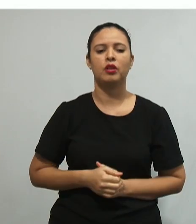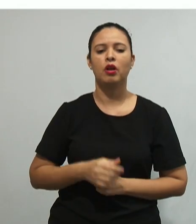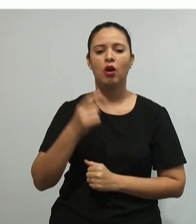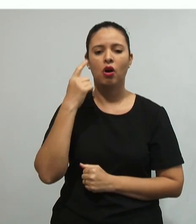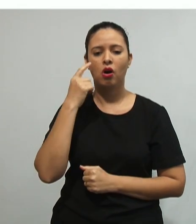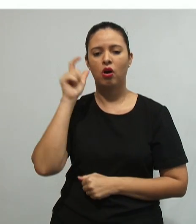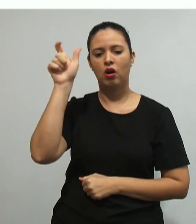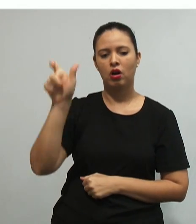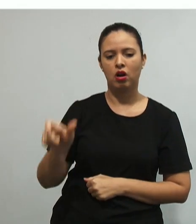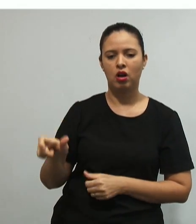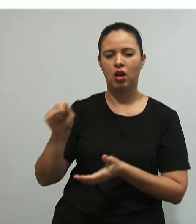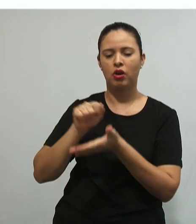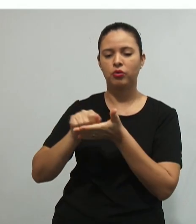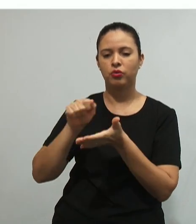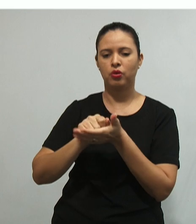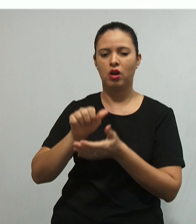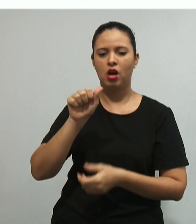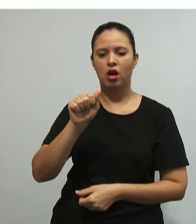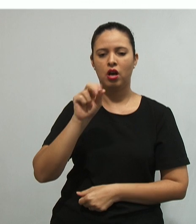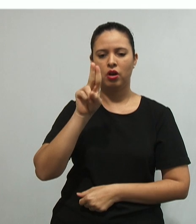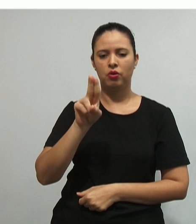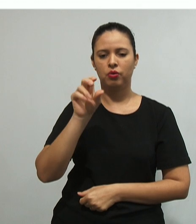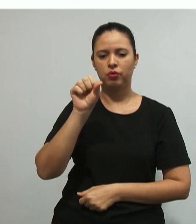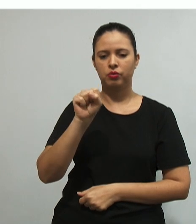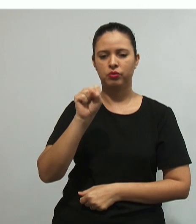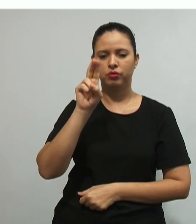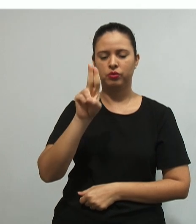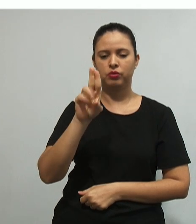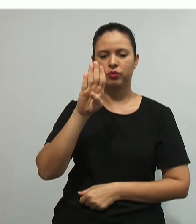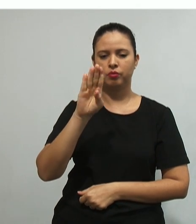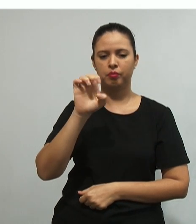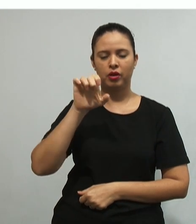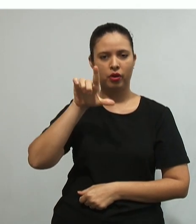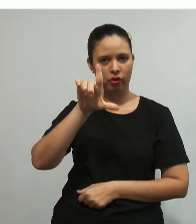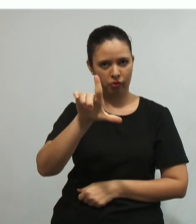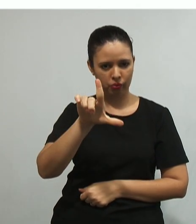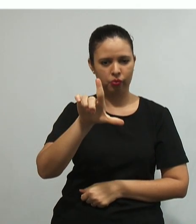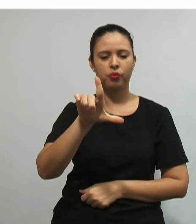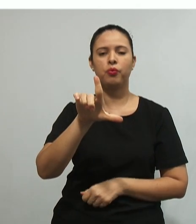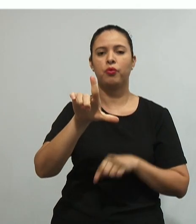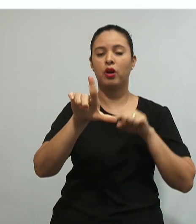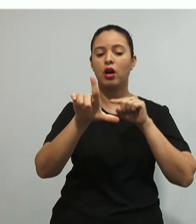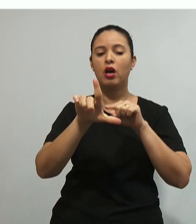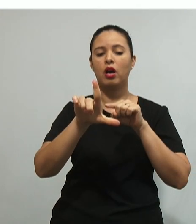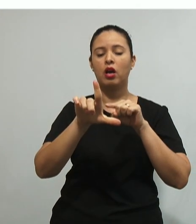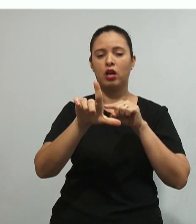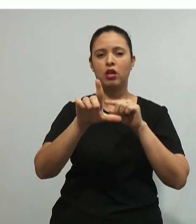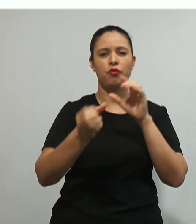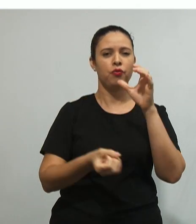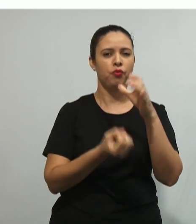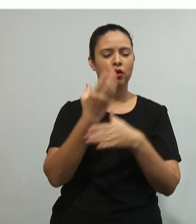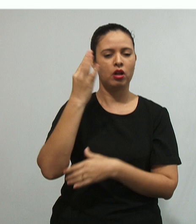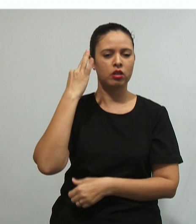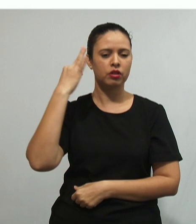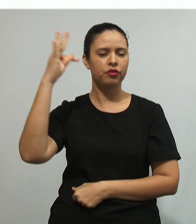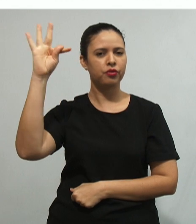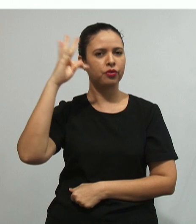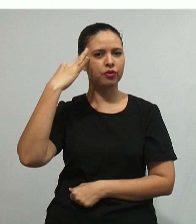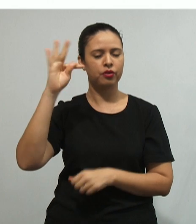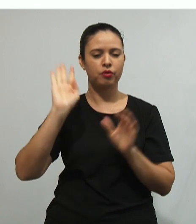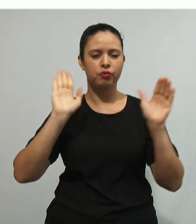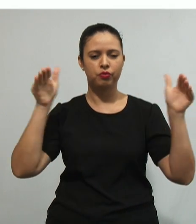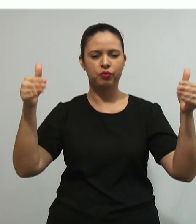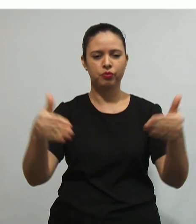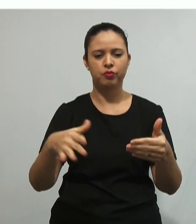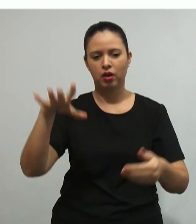Então, essa teoria, ela foi formulada pelo psicólogo educacional David Ausbell. E ela prioriza